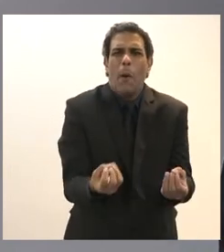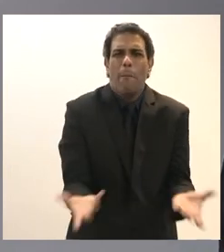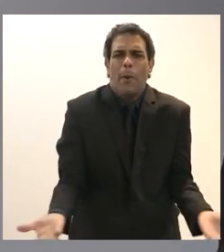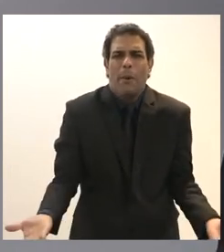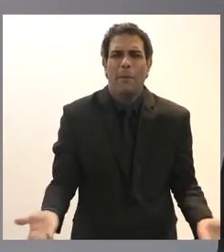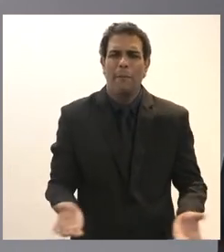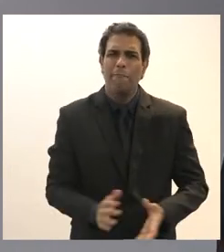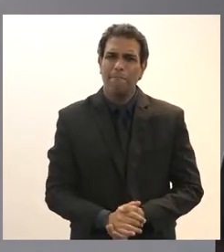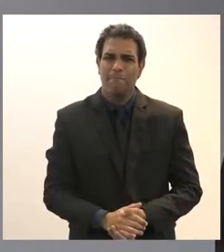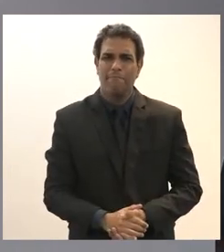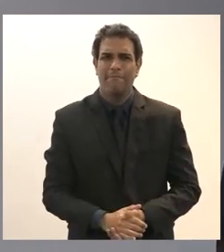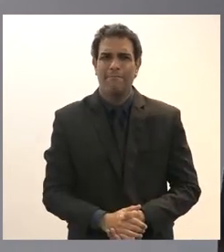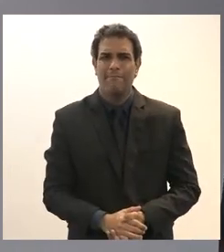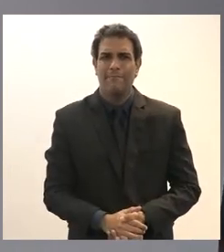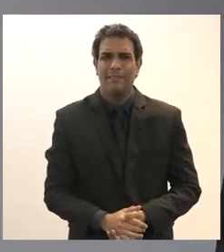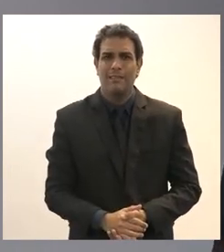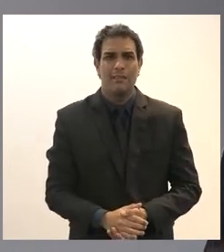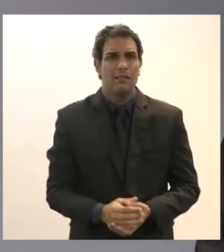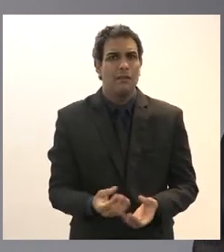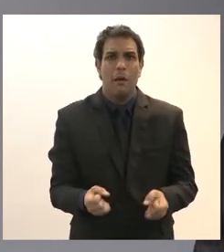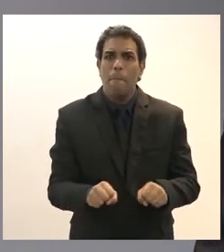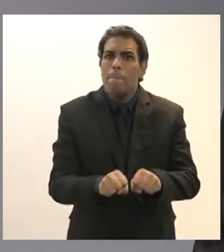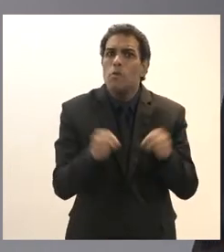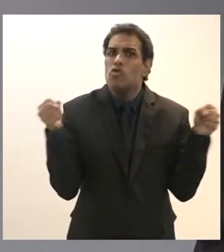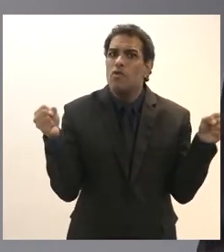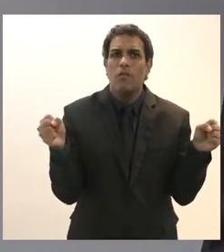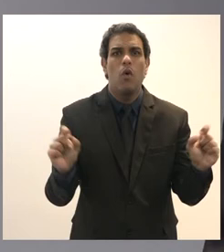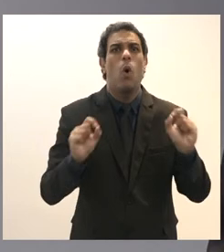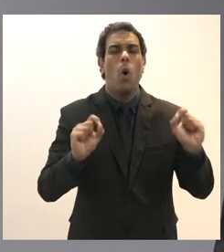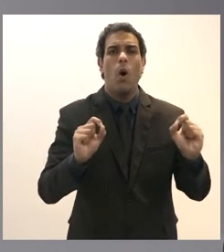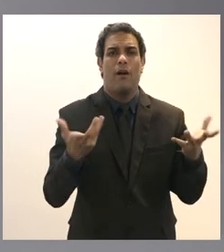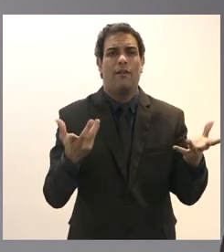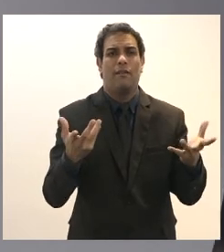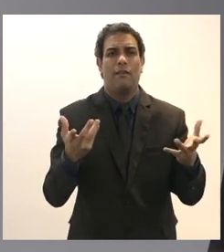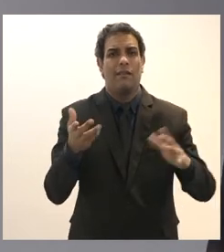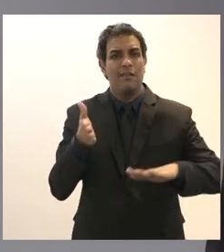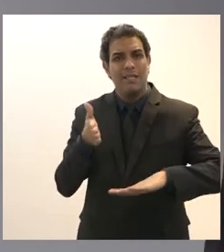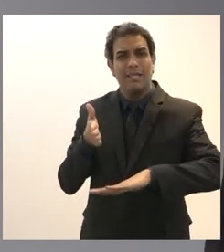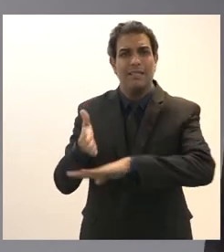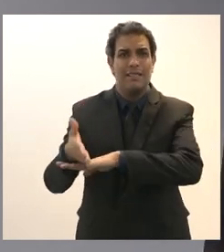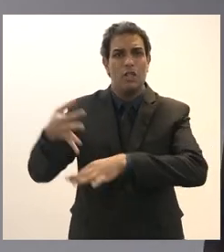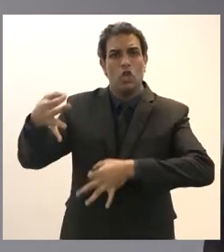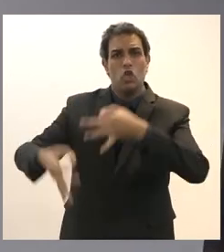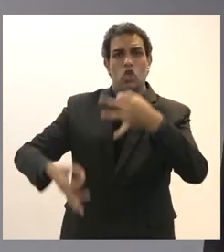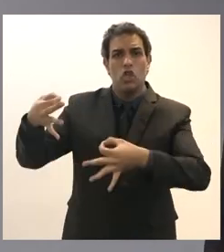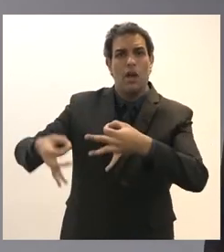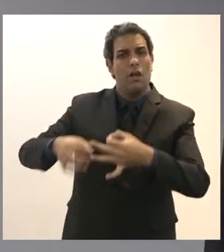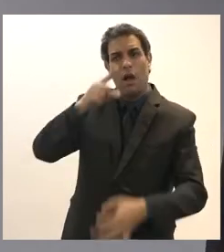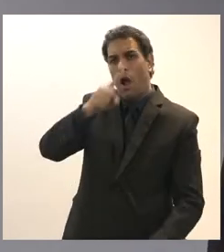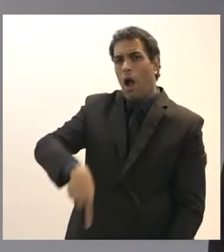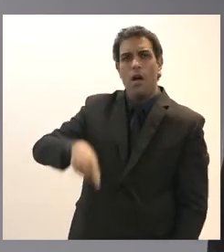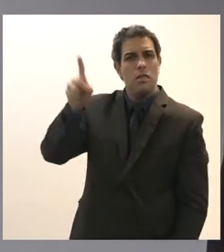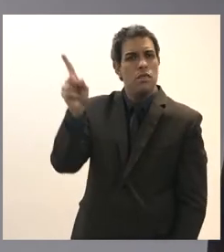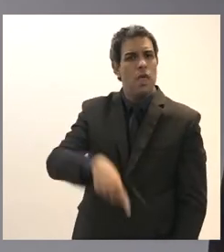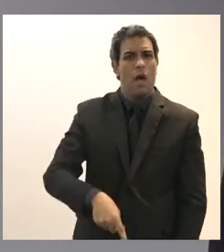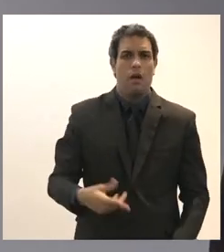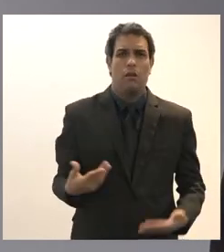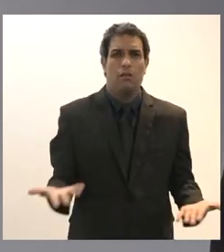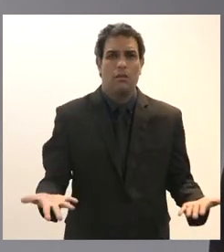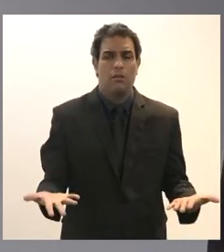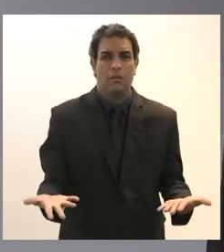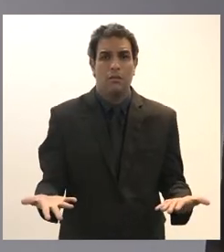chega a impossibilitar também acesso ao judiciário agora nessa